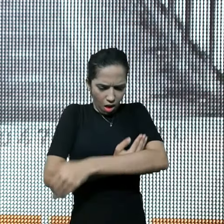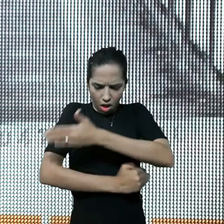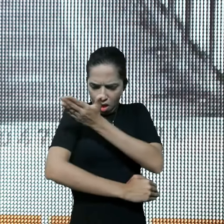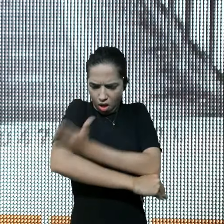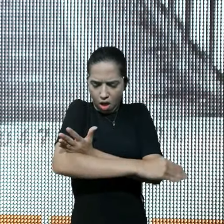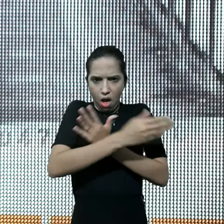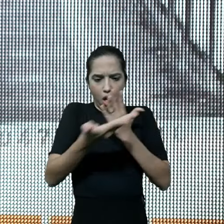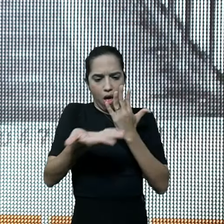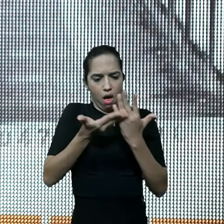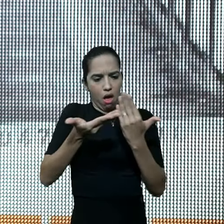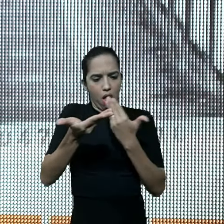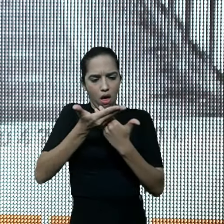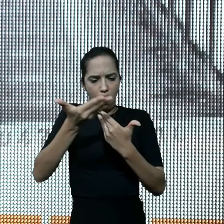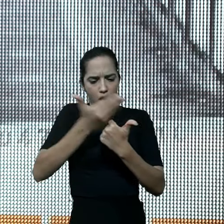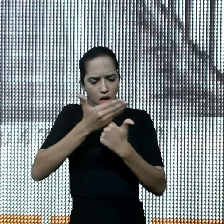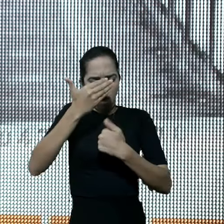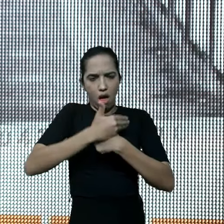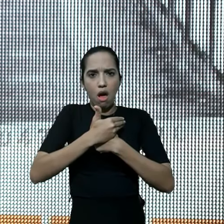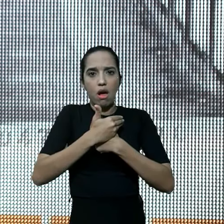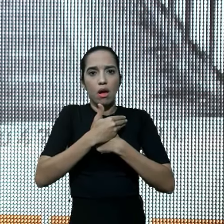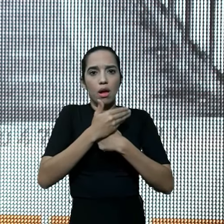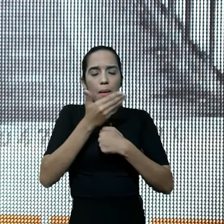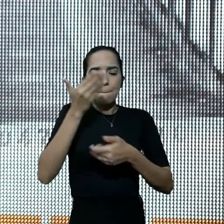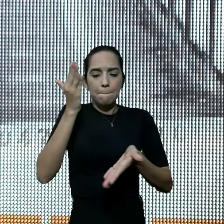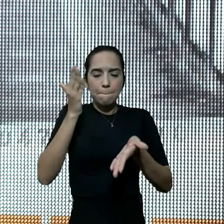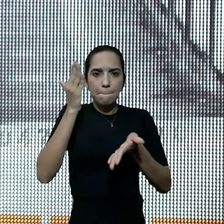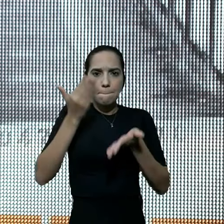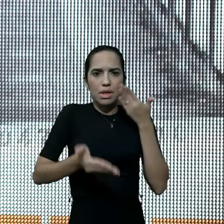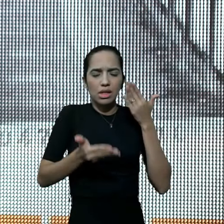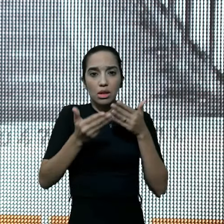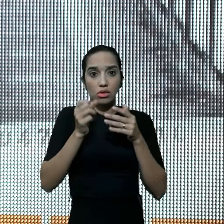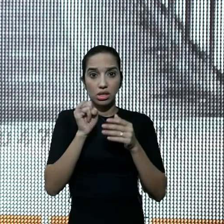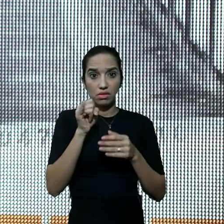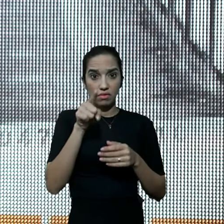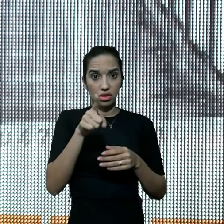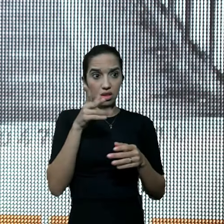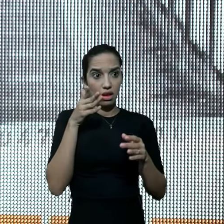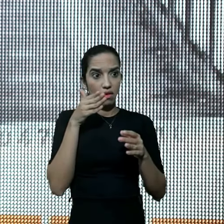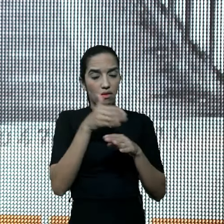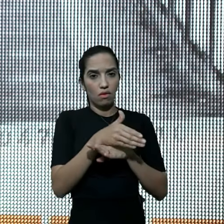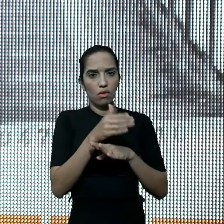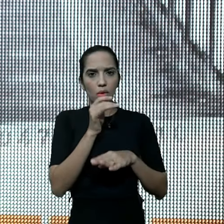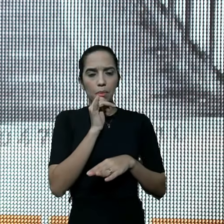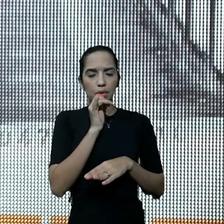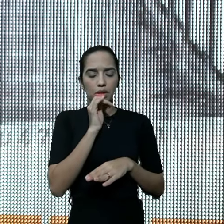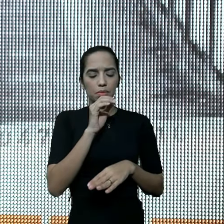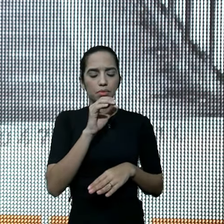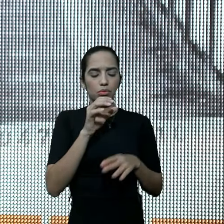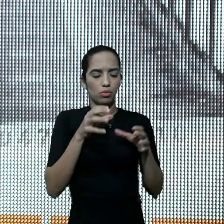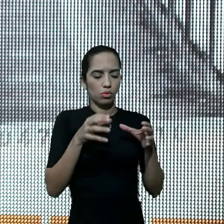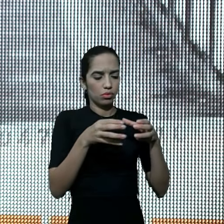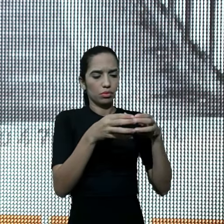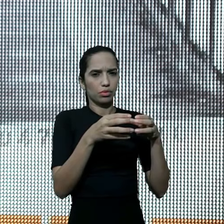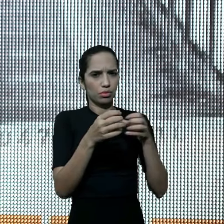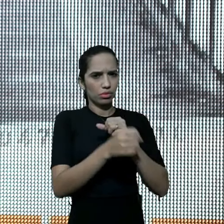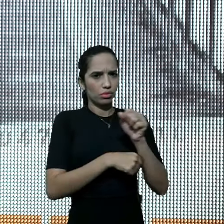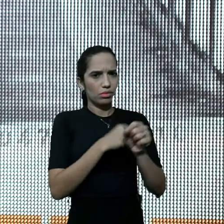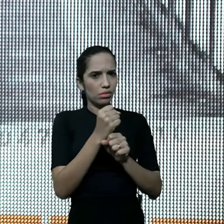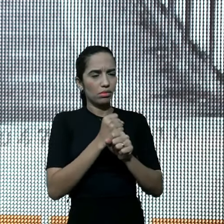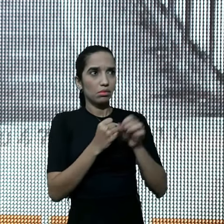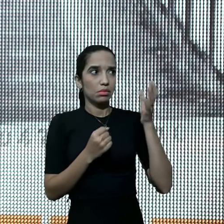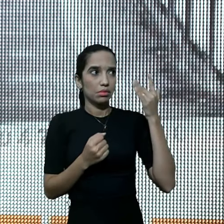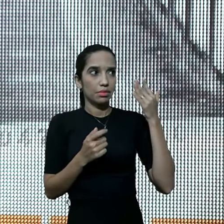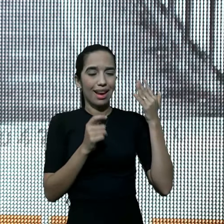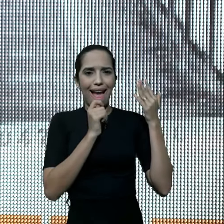dedos, de nariz, se você algum dia, esteve em uma colônia, ou algum lugar, que há não muitos anos atrás,